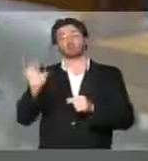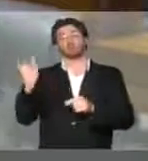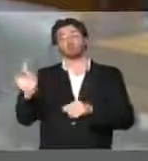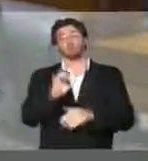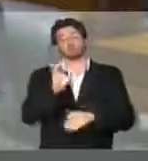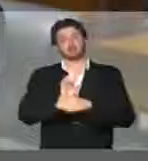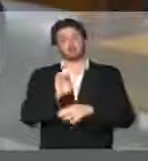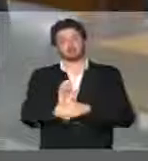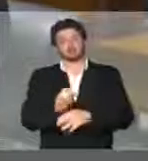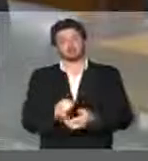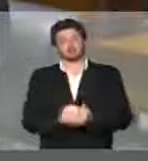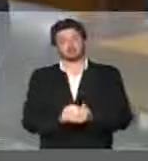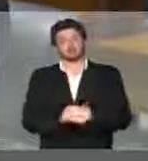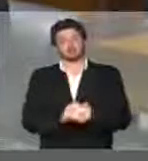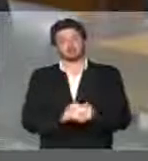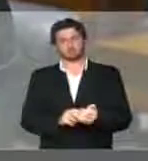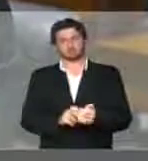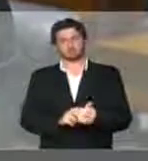estado.